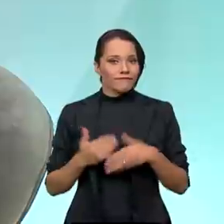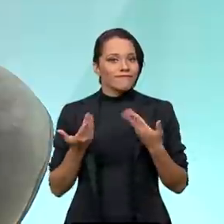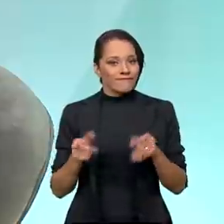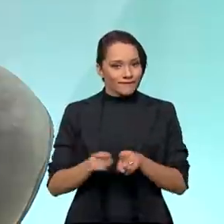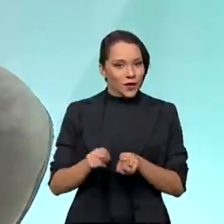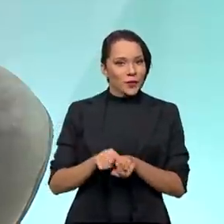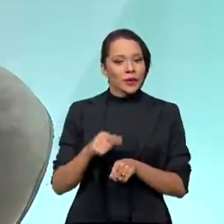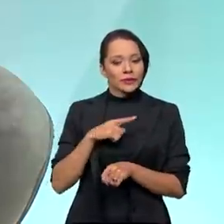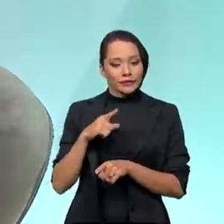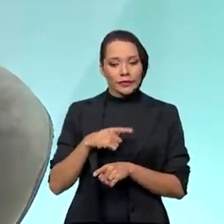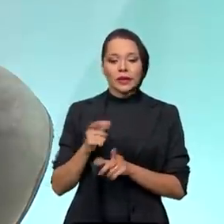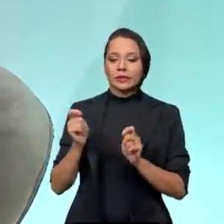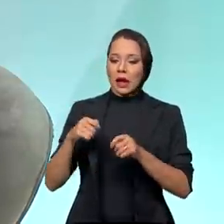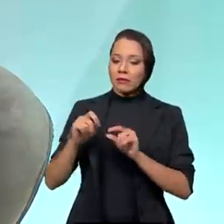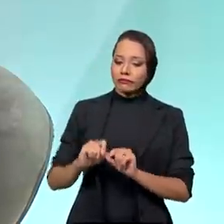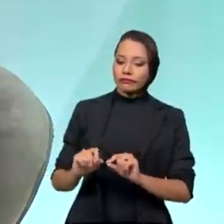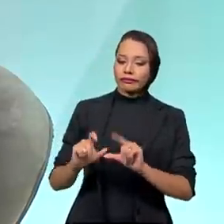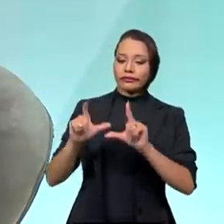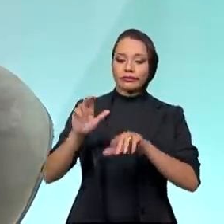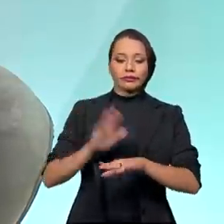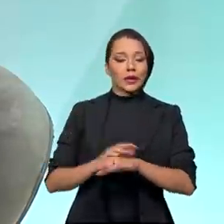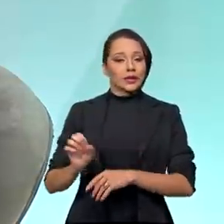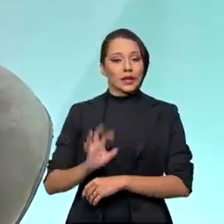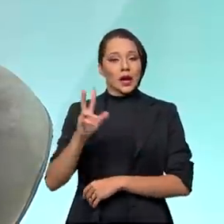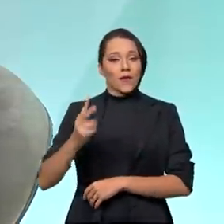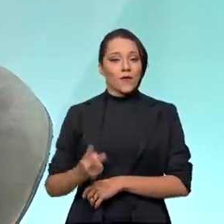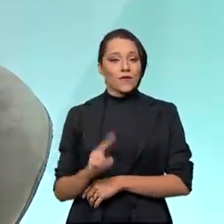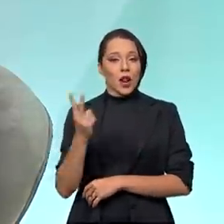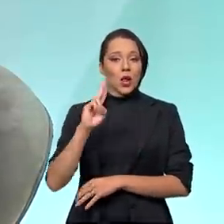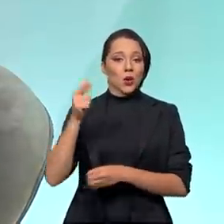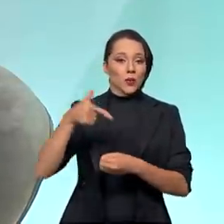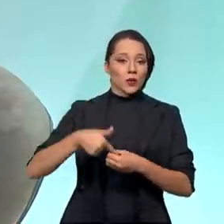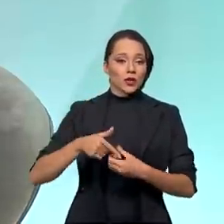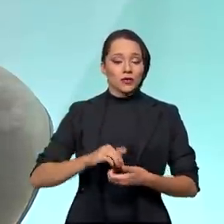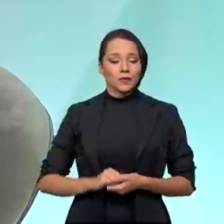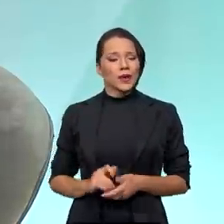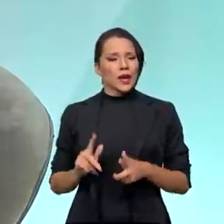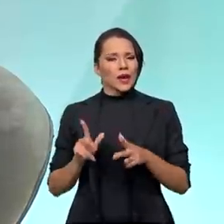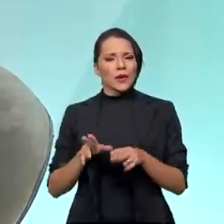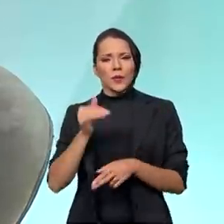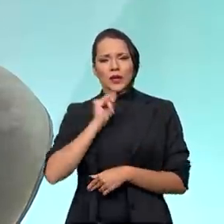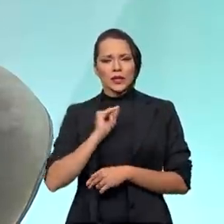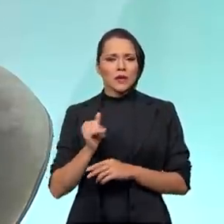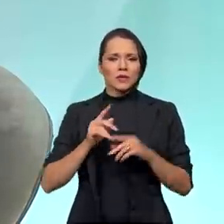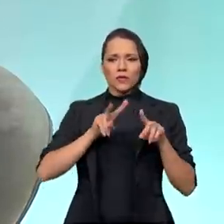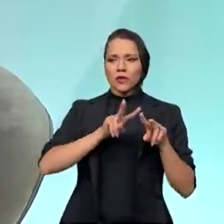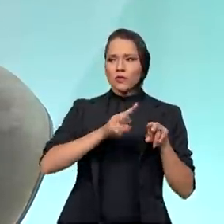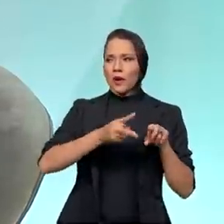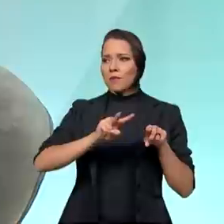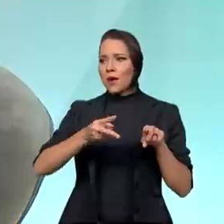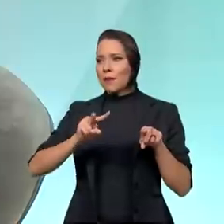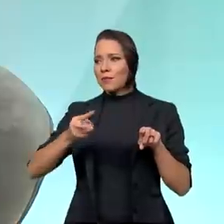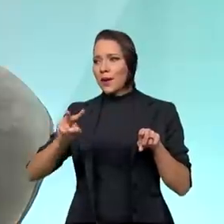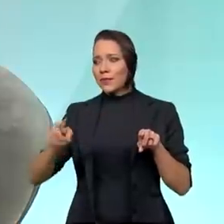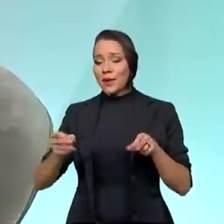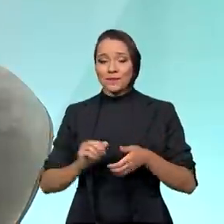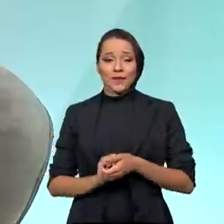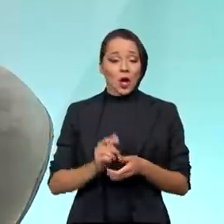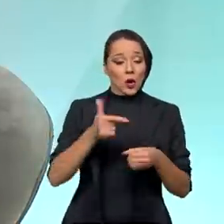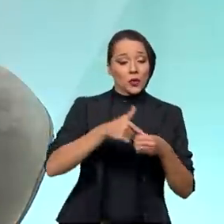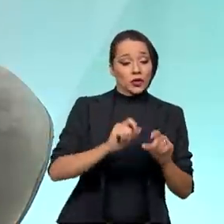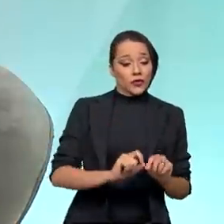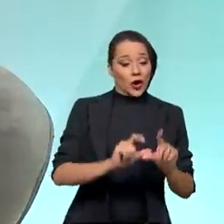também tem um potencial de aumentar ainda mais o preço do combustível. É como se fosse um efeito cascata, o combustível